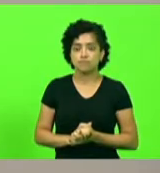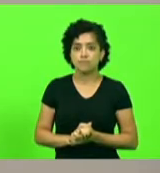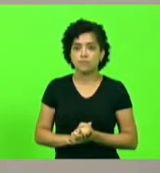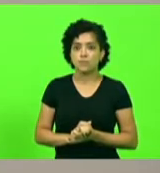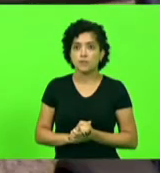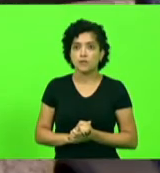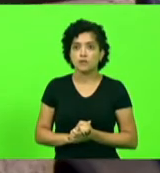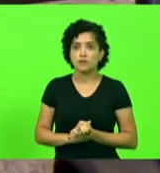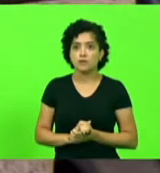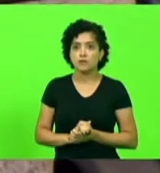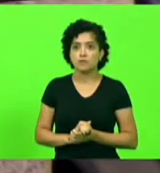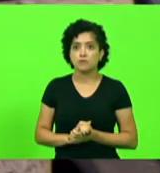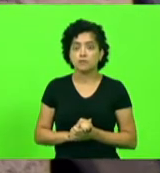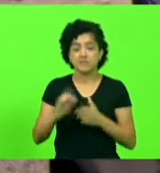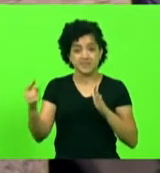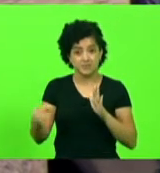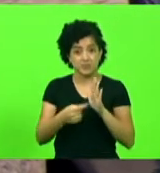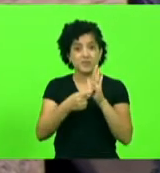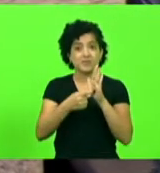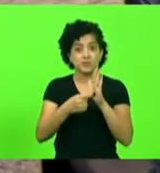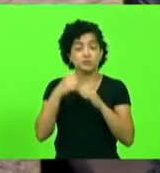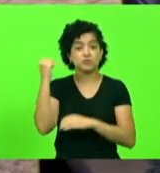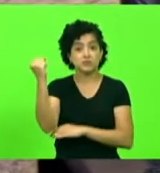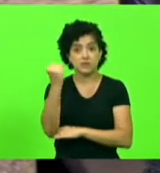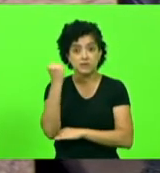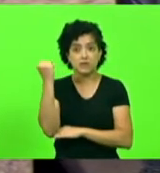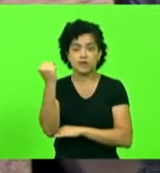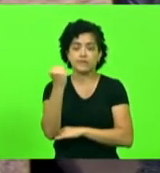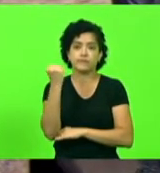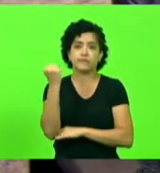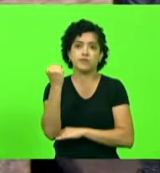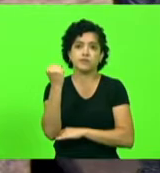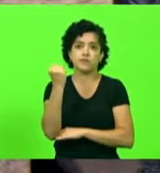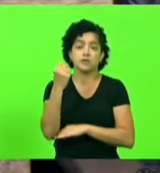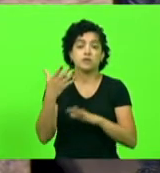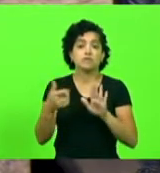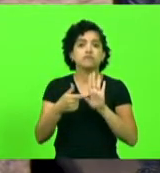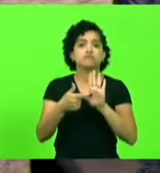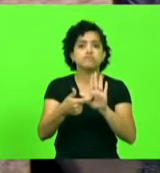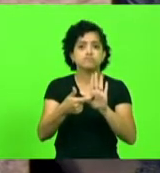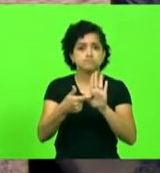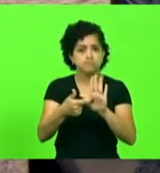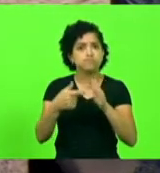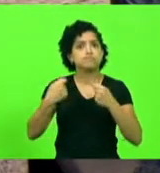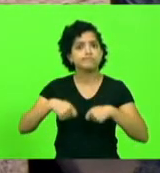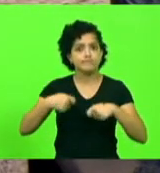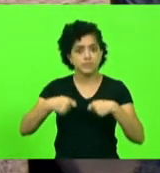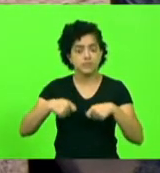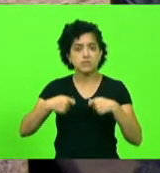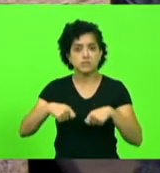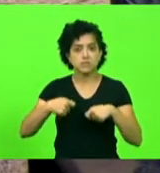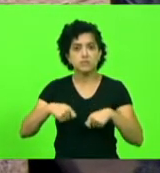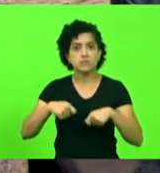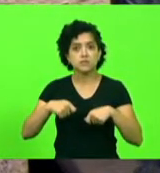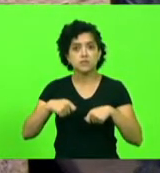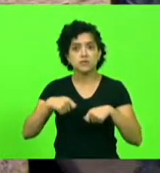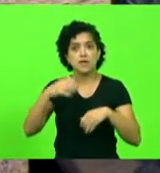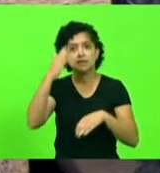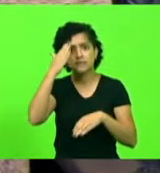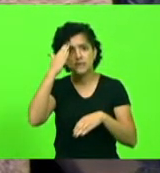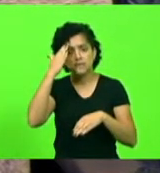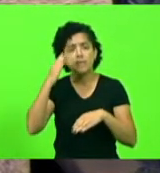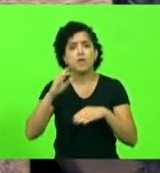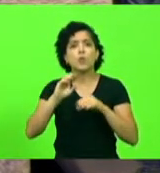essa é uma denúncia muito grave e eu vou trazê-las aqui porque é necessário que esse parlamento tome consciência do que está